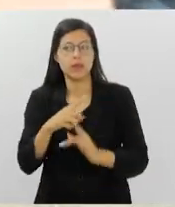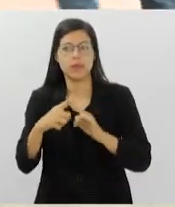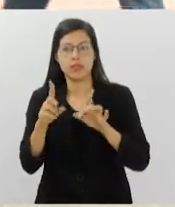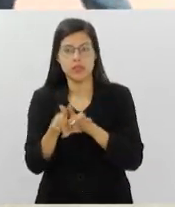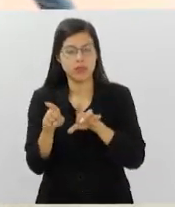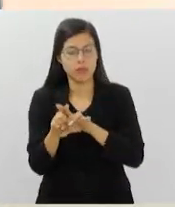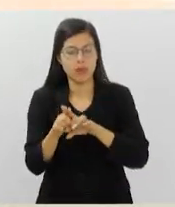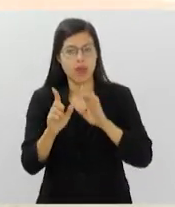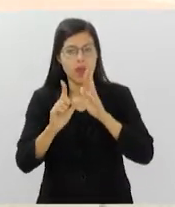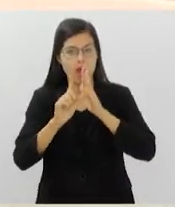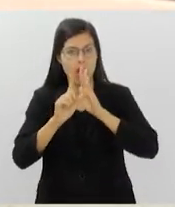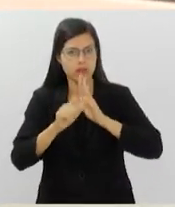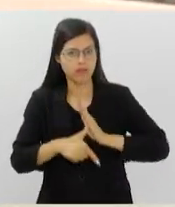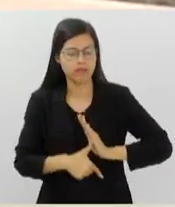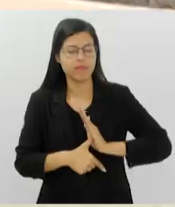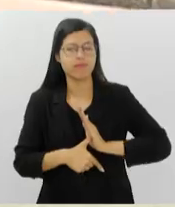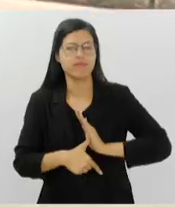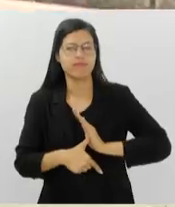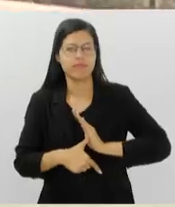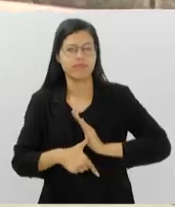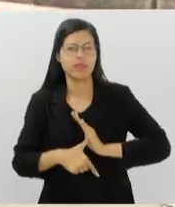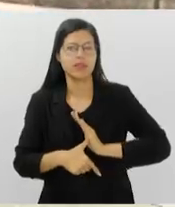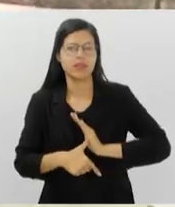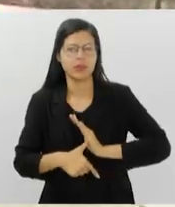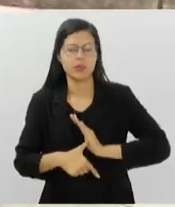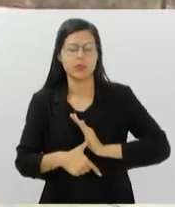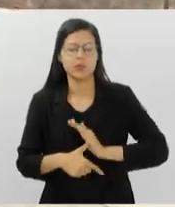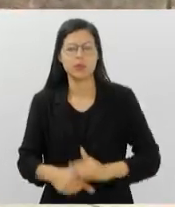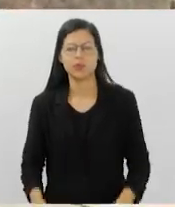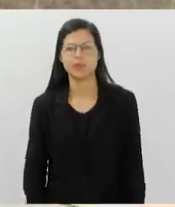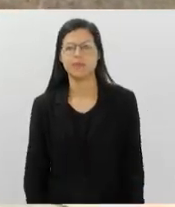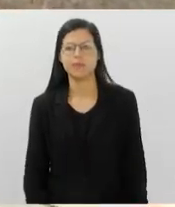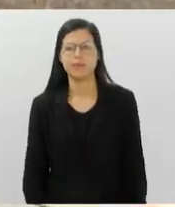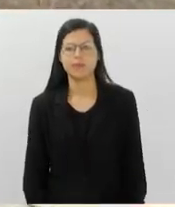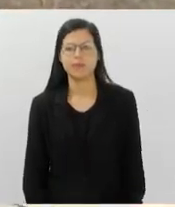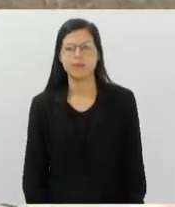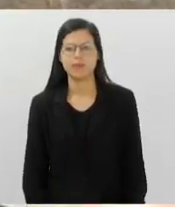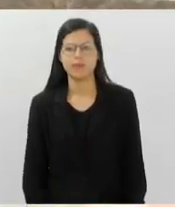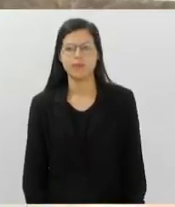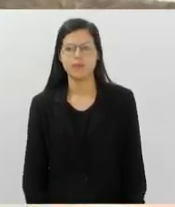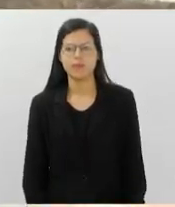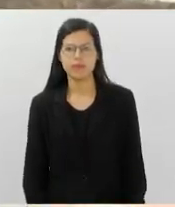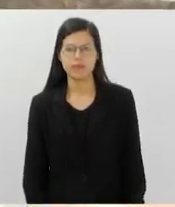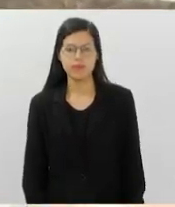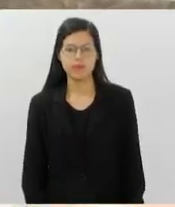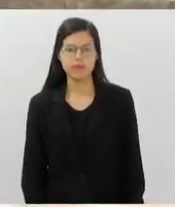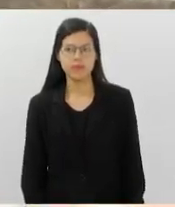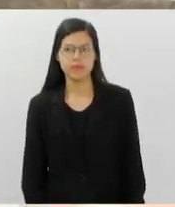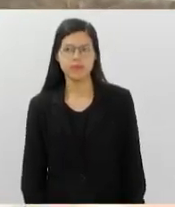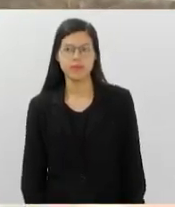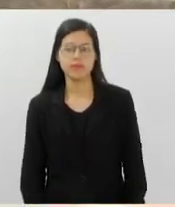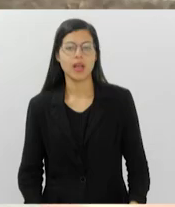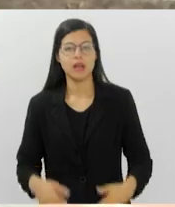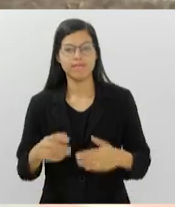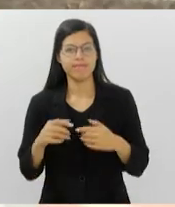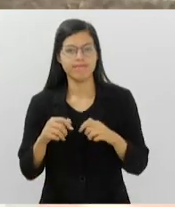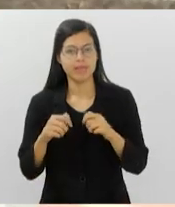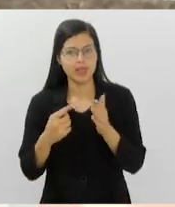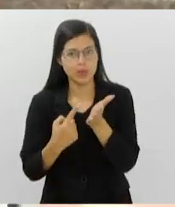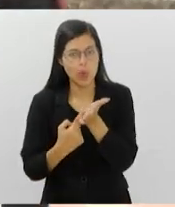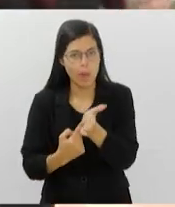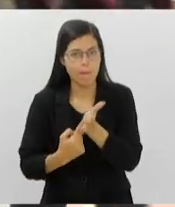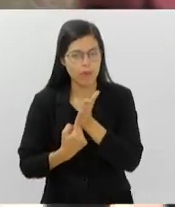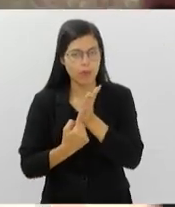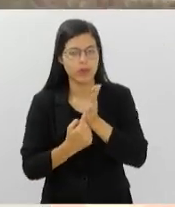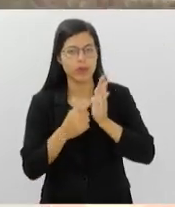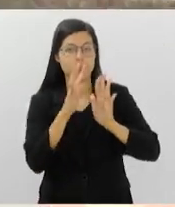atraso na realização do comprometimento do calendário